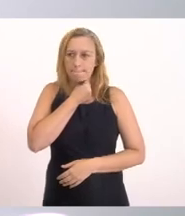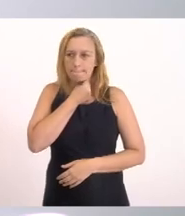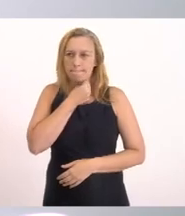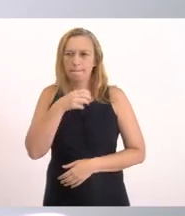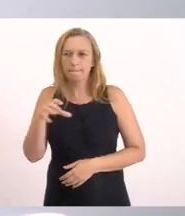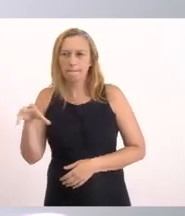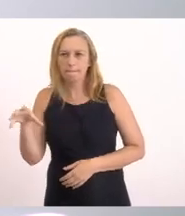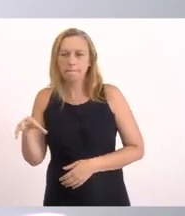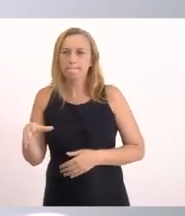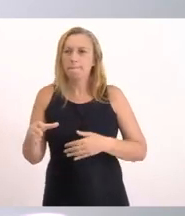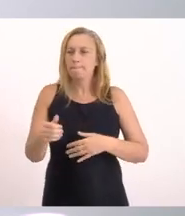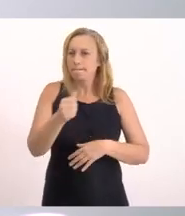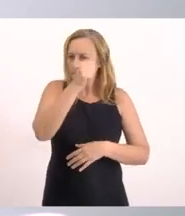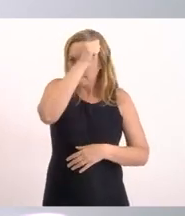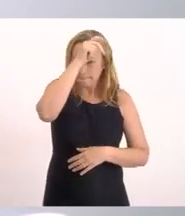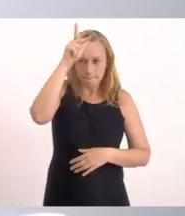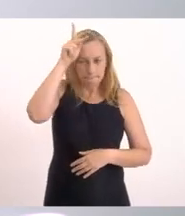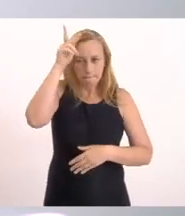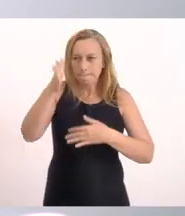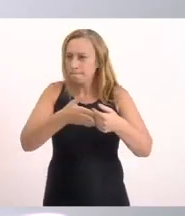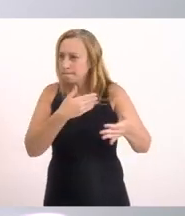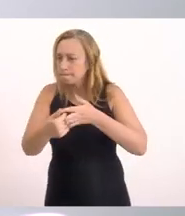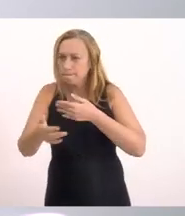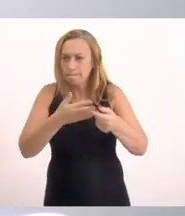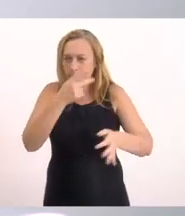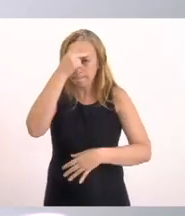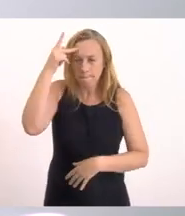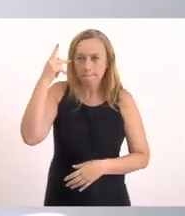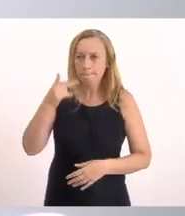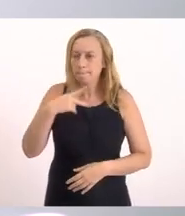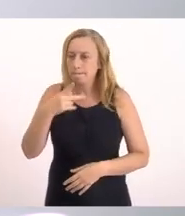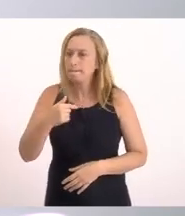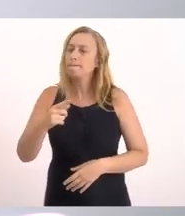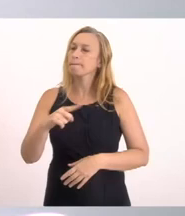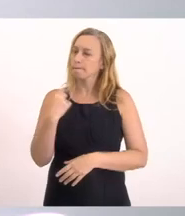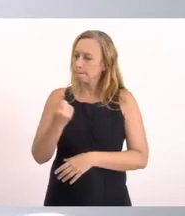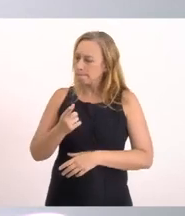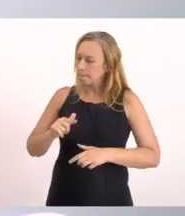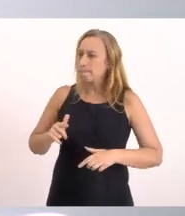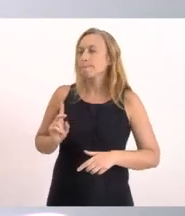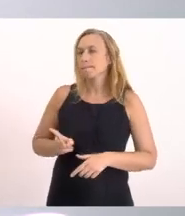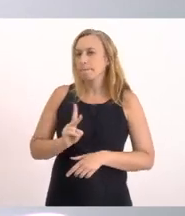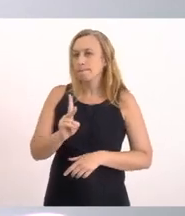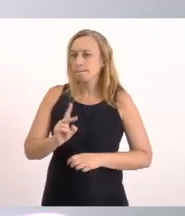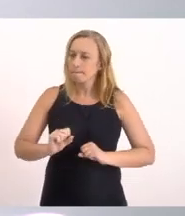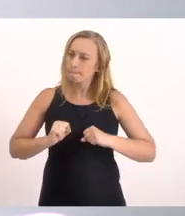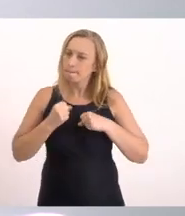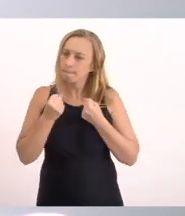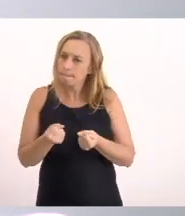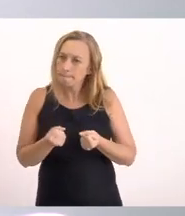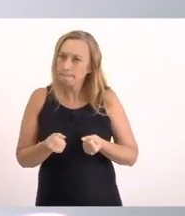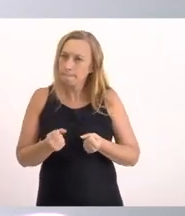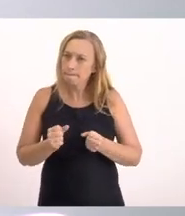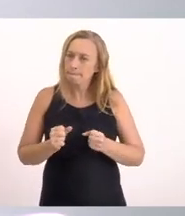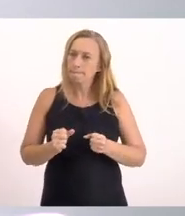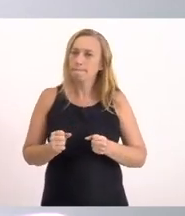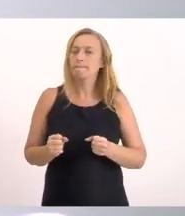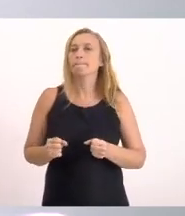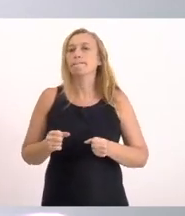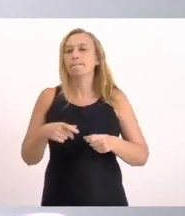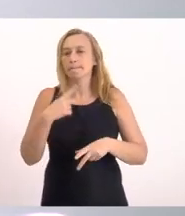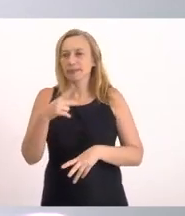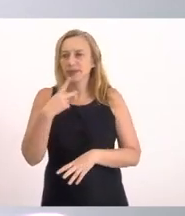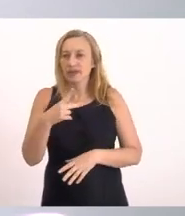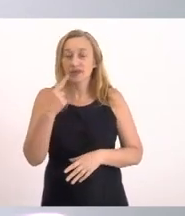Seja ela da prefeitura Ou de qualquer órgão Nós vamos continuar Mobilizados Nós vamos continuar Com as nossas ações Até ver